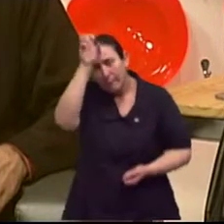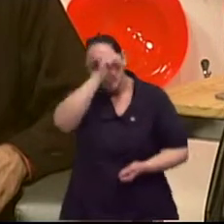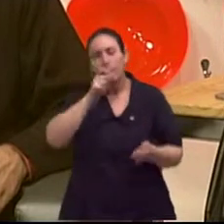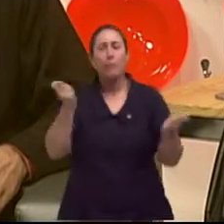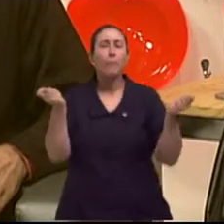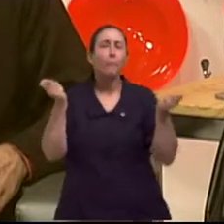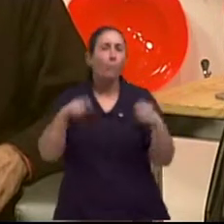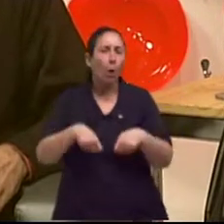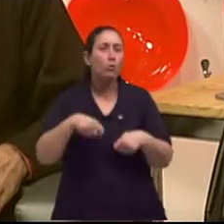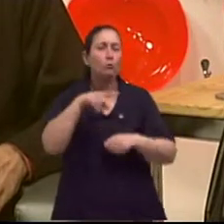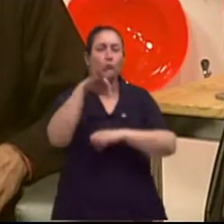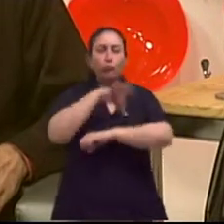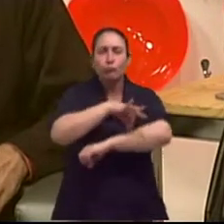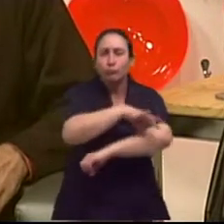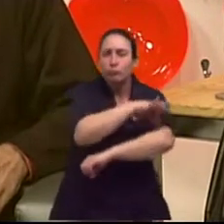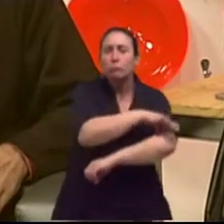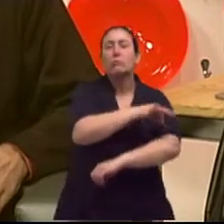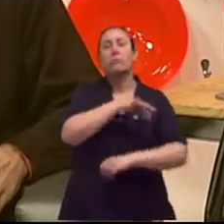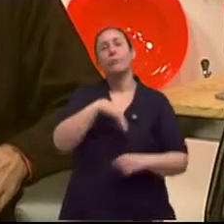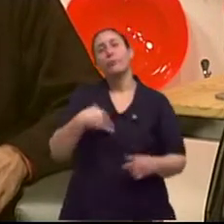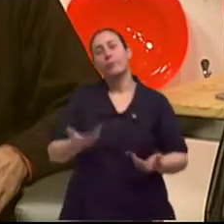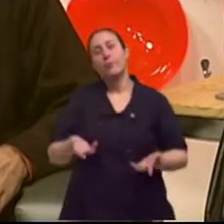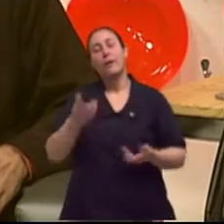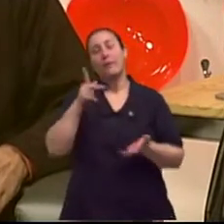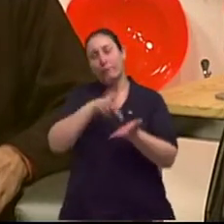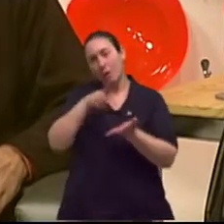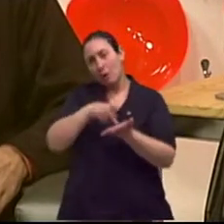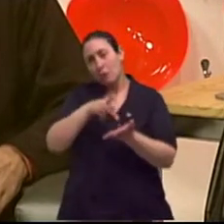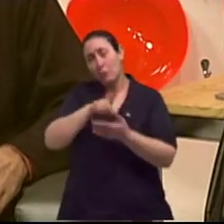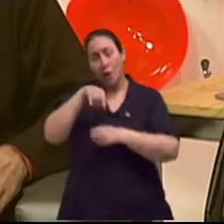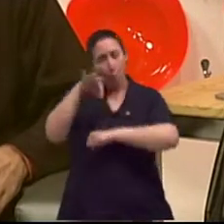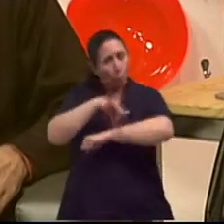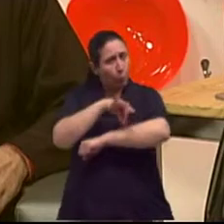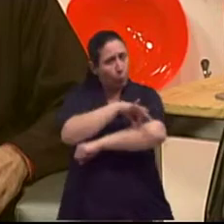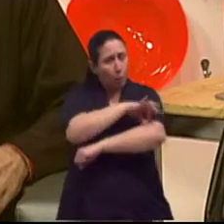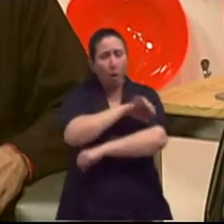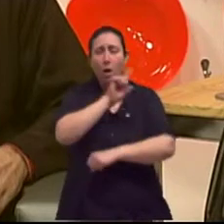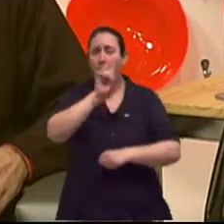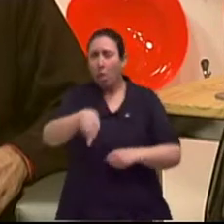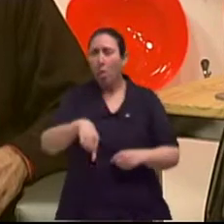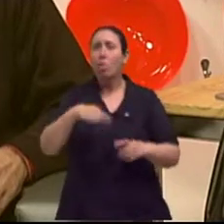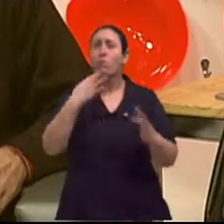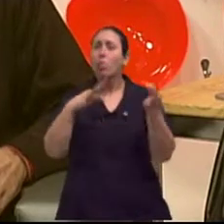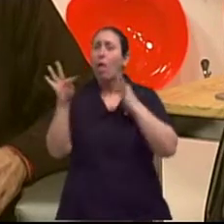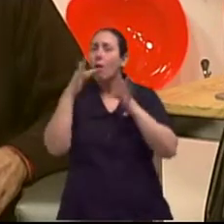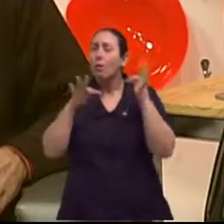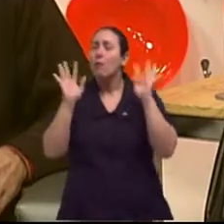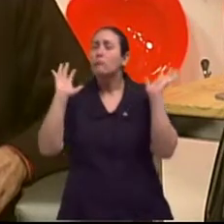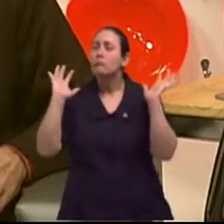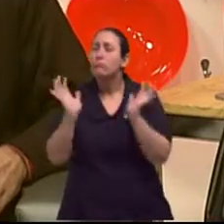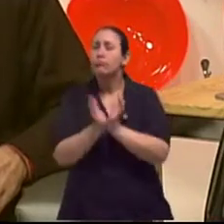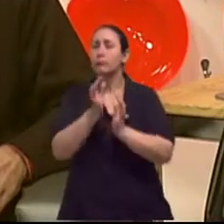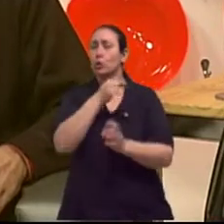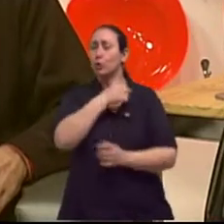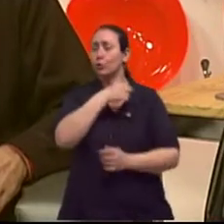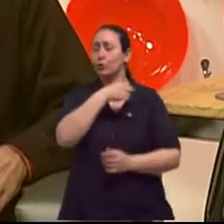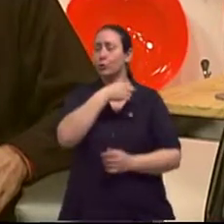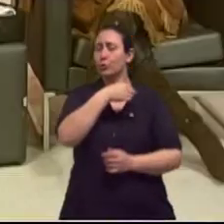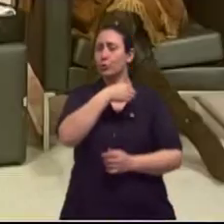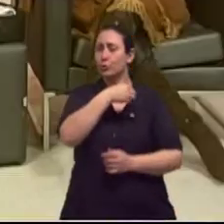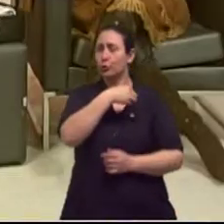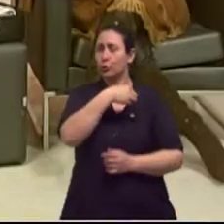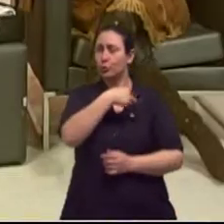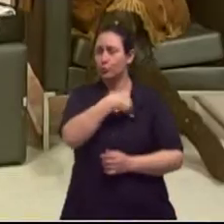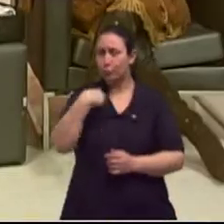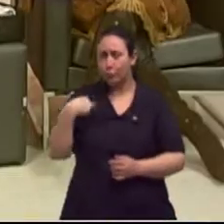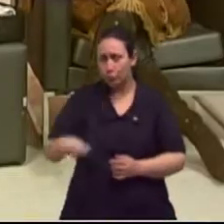acupunturistas. Na verdade, a acupuntura é uma das técnicas da medicina chinesa. Que toca em